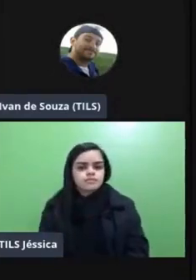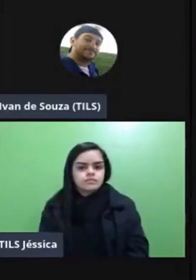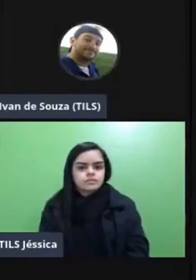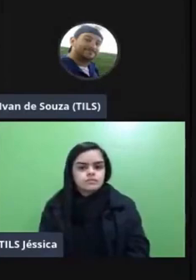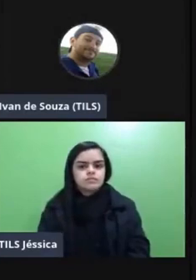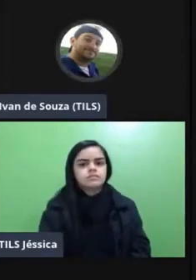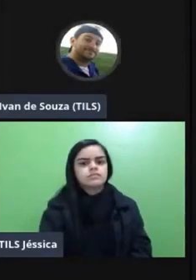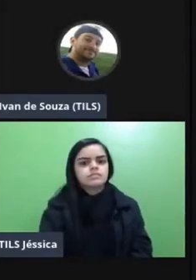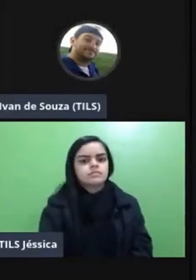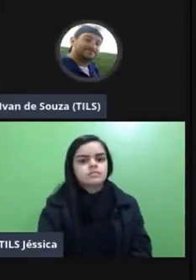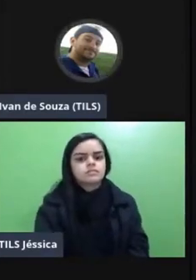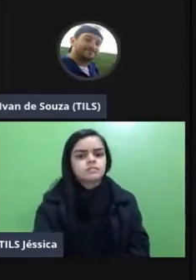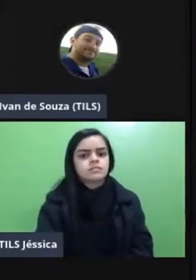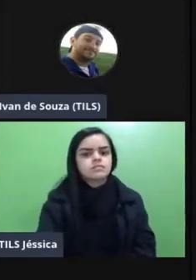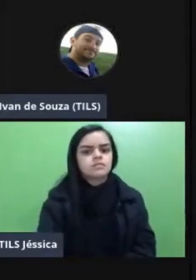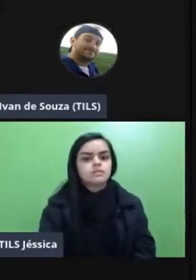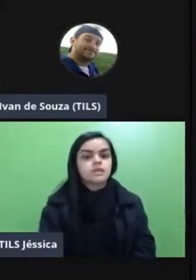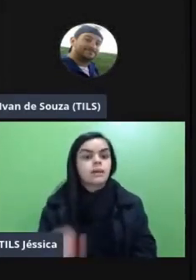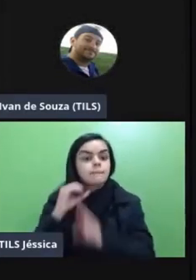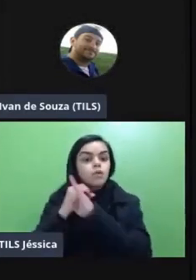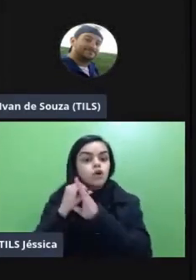você tá com o microfone fechado querida